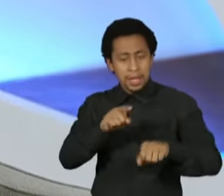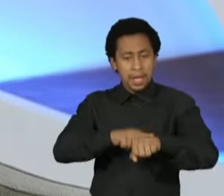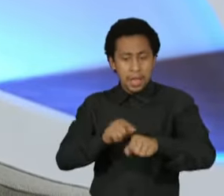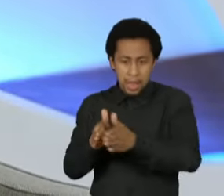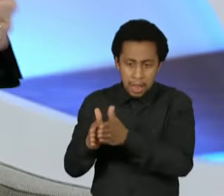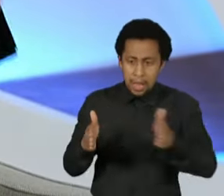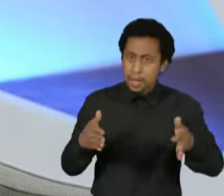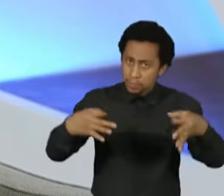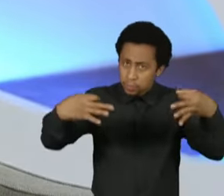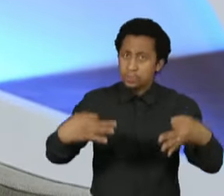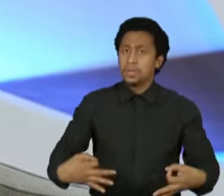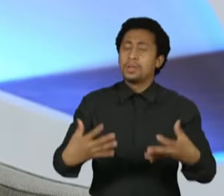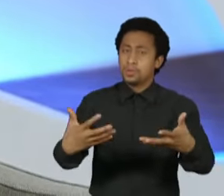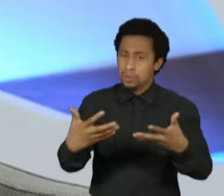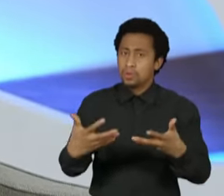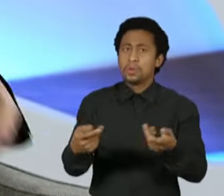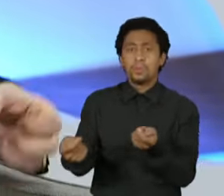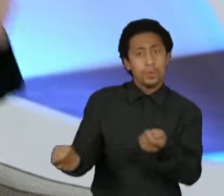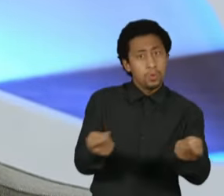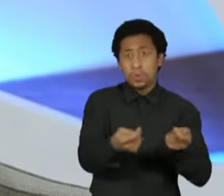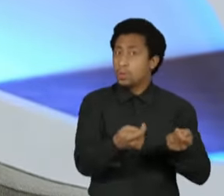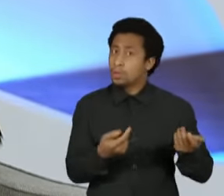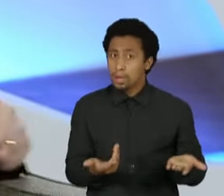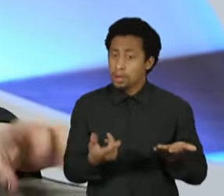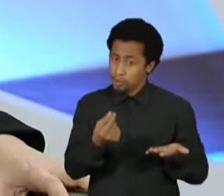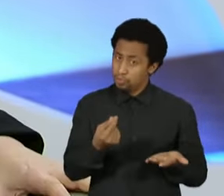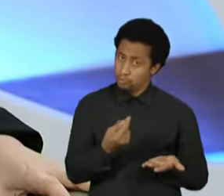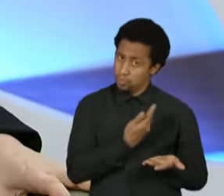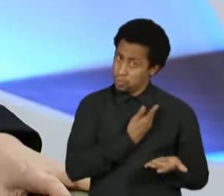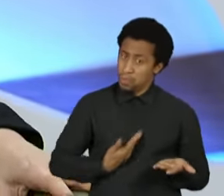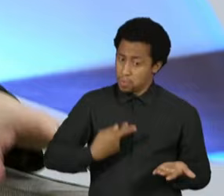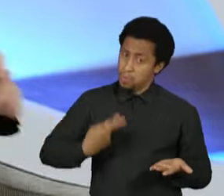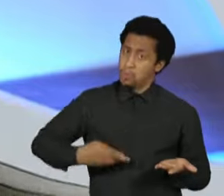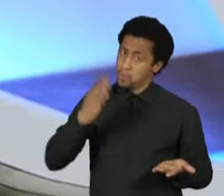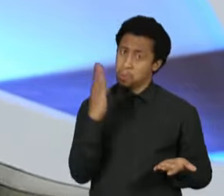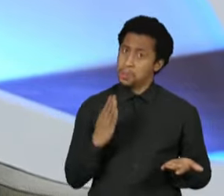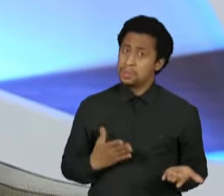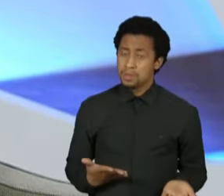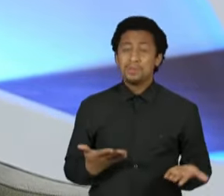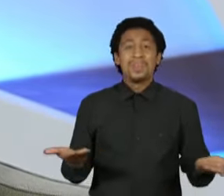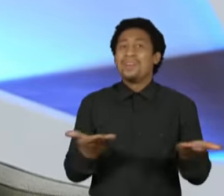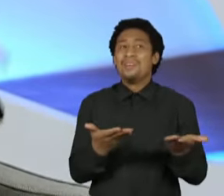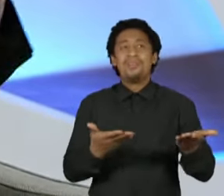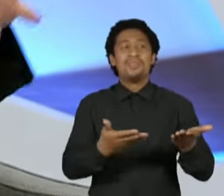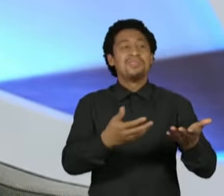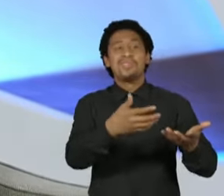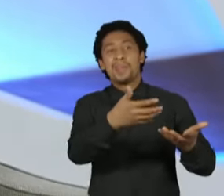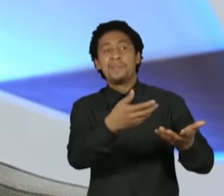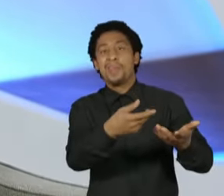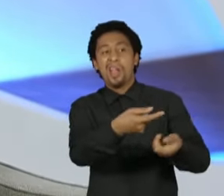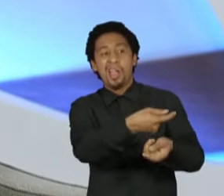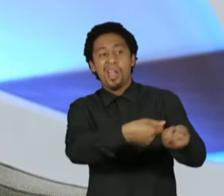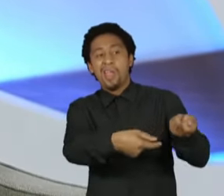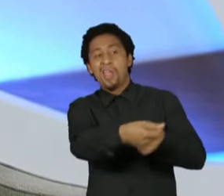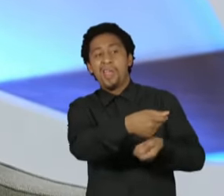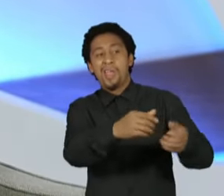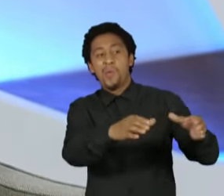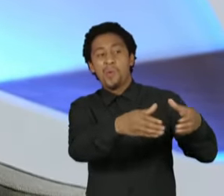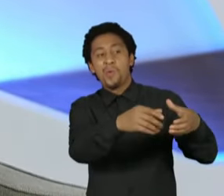voltar a ter o controle da chave do cofre na mão do orçamento que hoje está lá sendo dividido por meia dúzia de